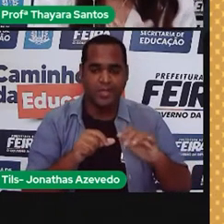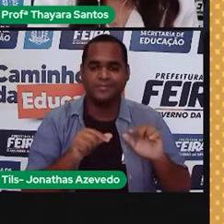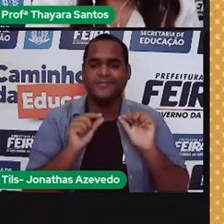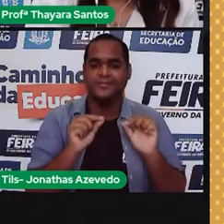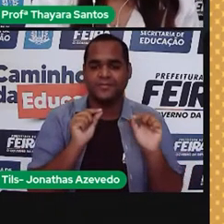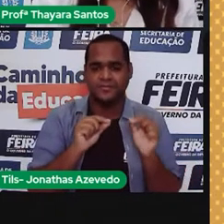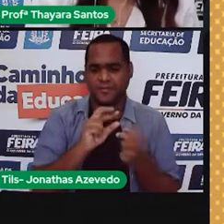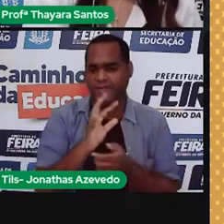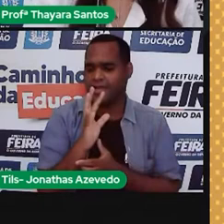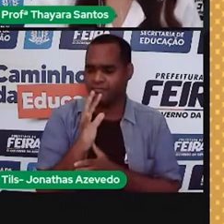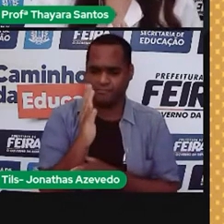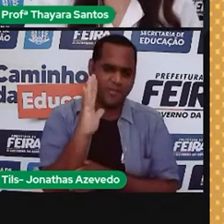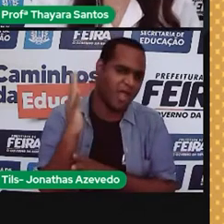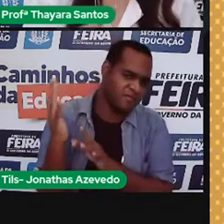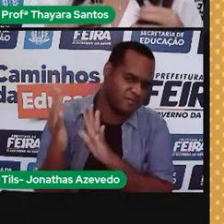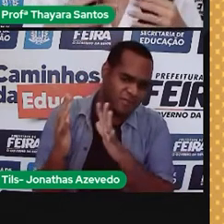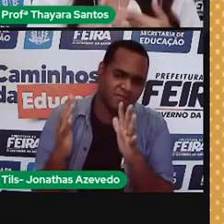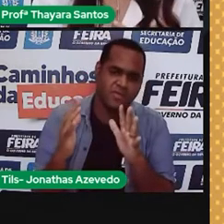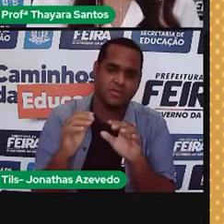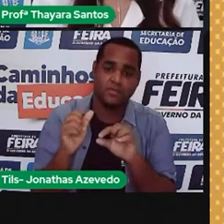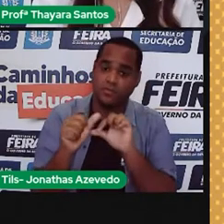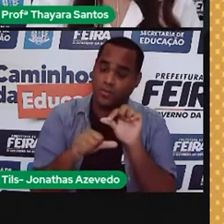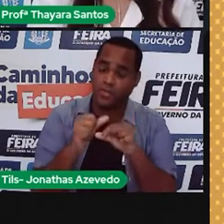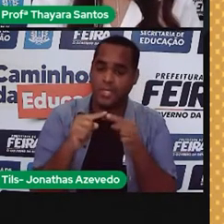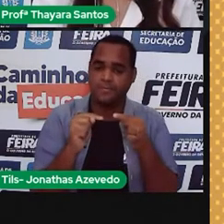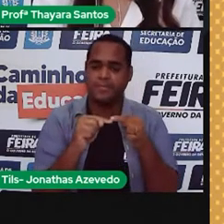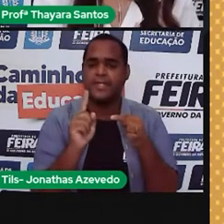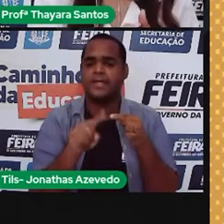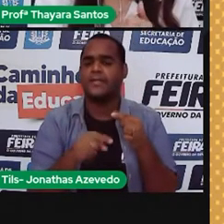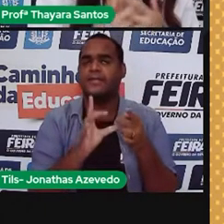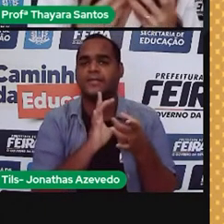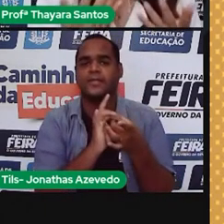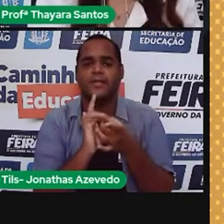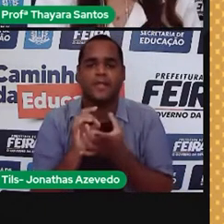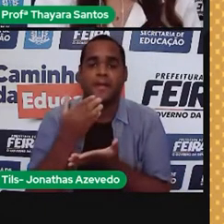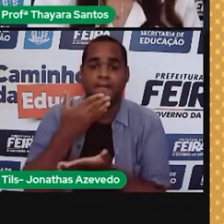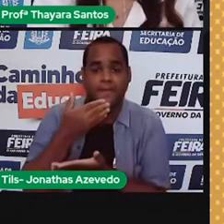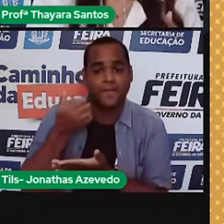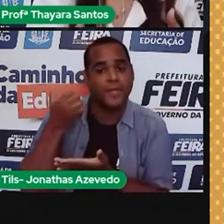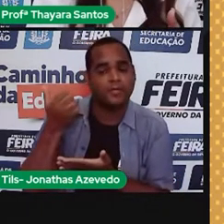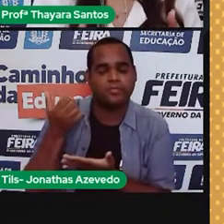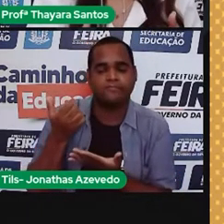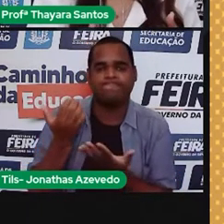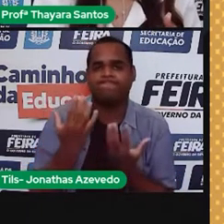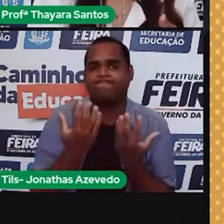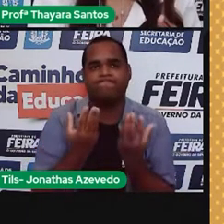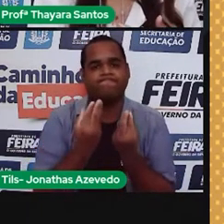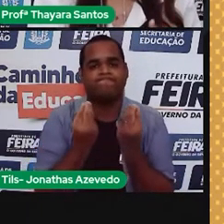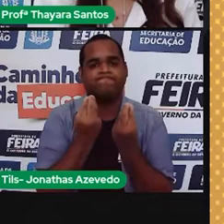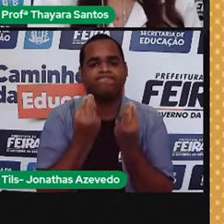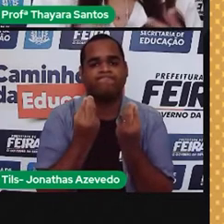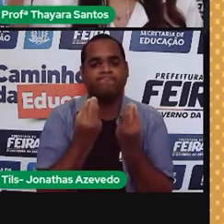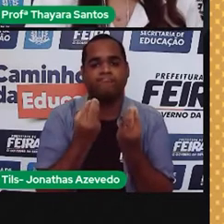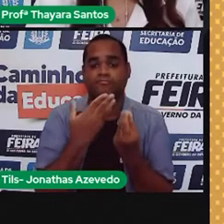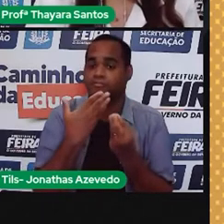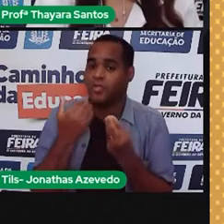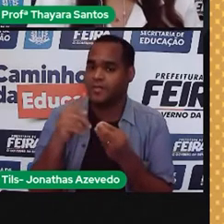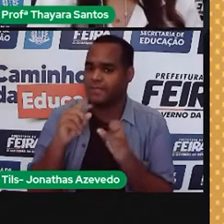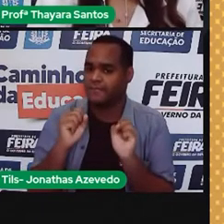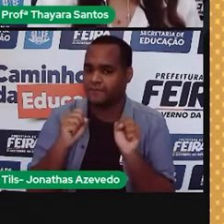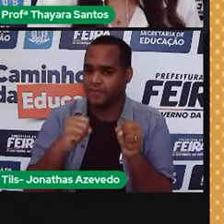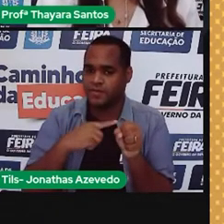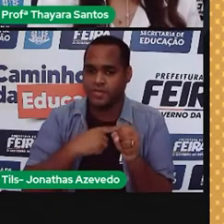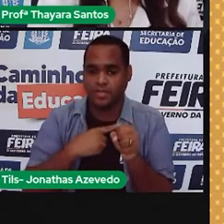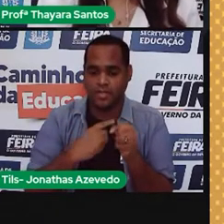plantas, né? Por quê? Porque está muito relacionado a melhorar, ampliar, na verdade,